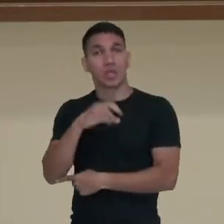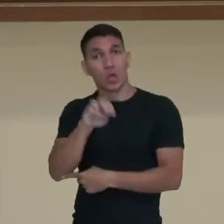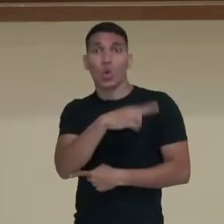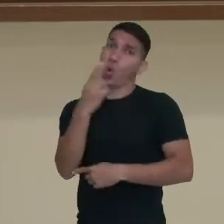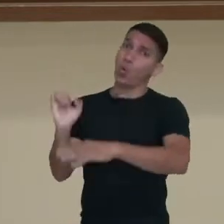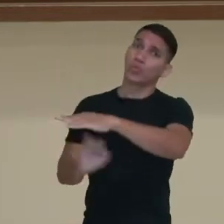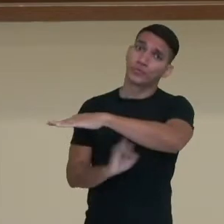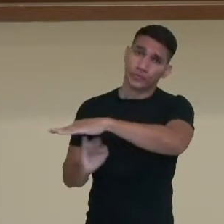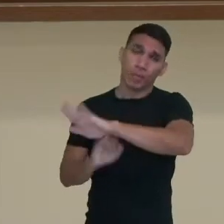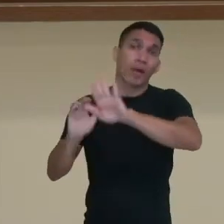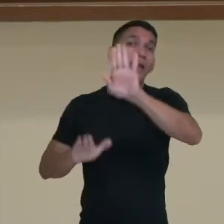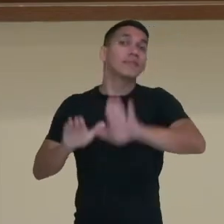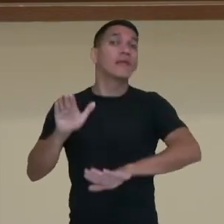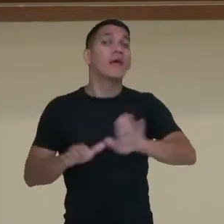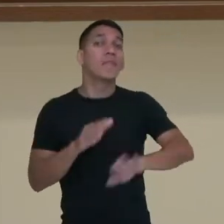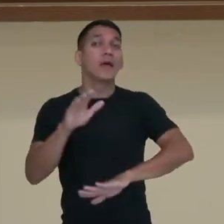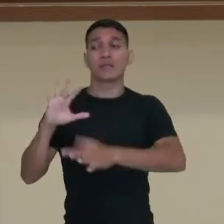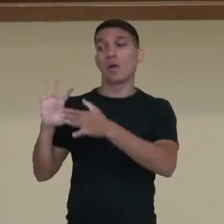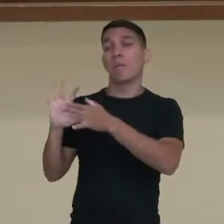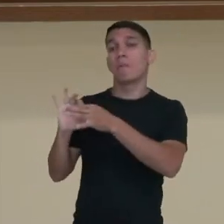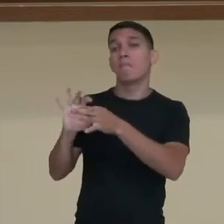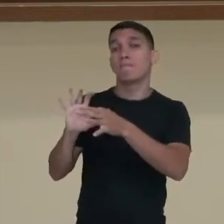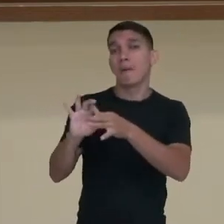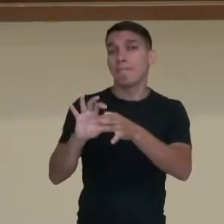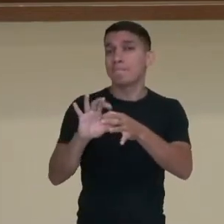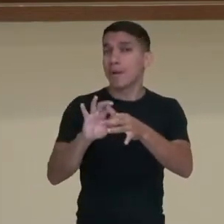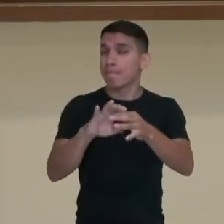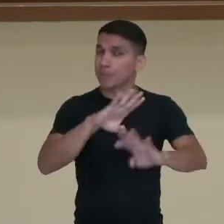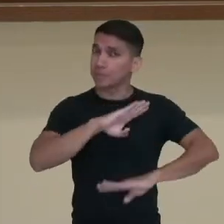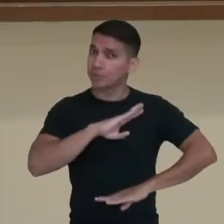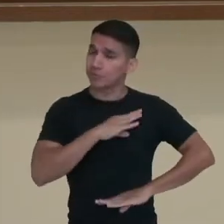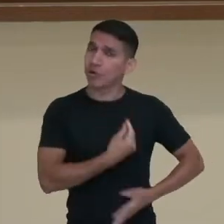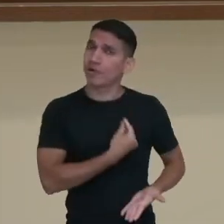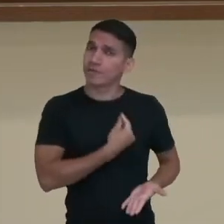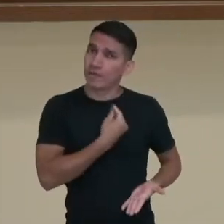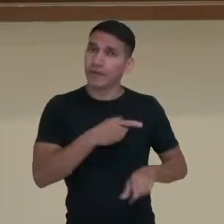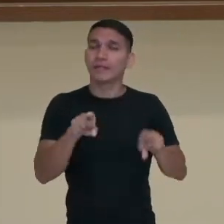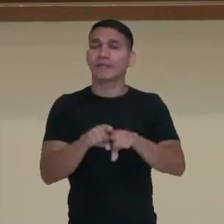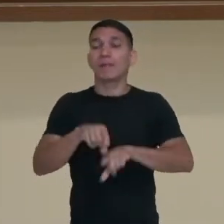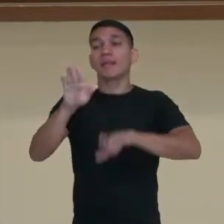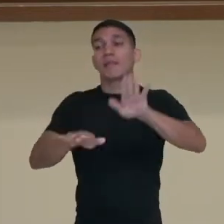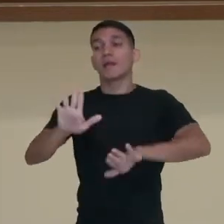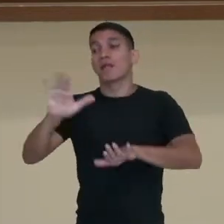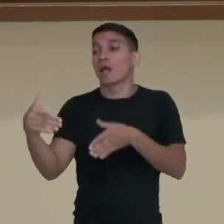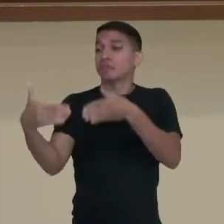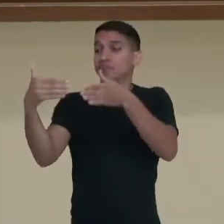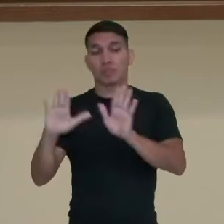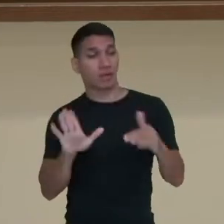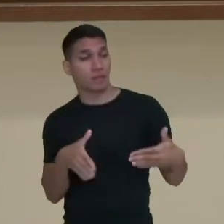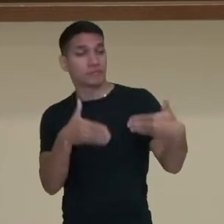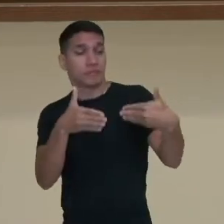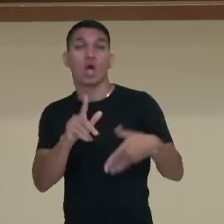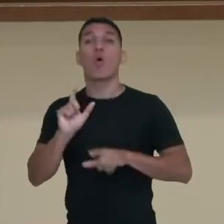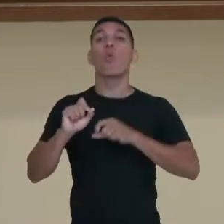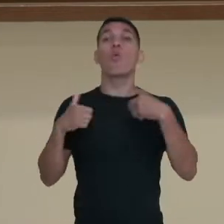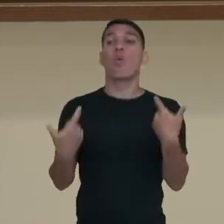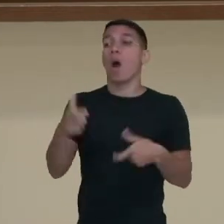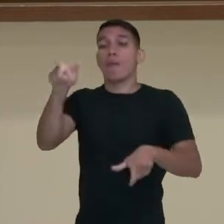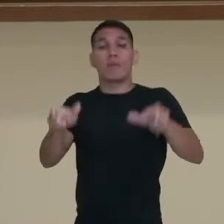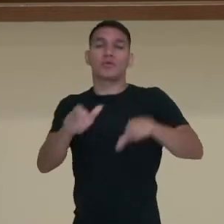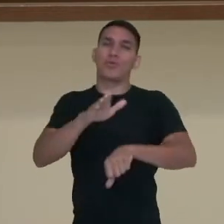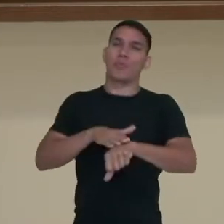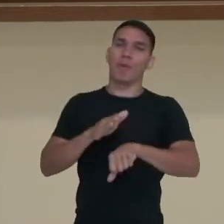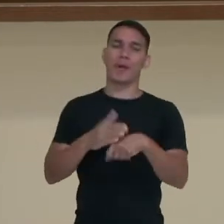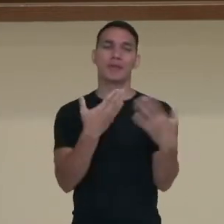informal, dependendo do contexto de situação, dependendo dos interlocutores, das pessoas que estão no momento do